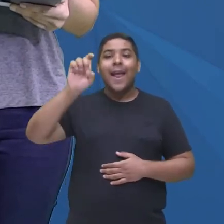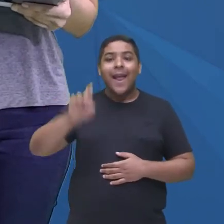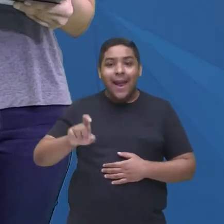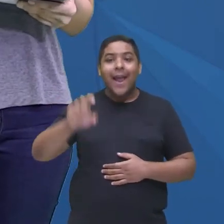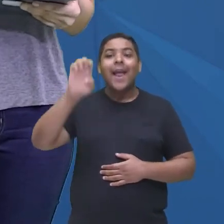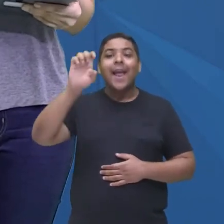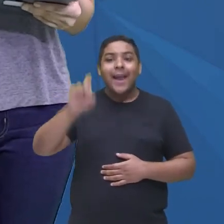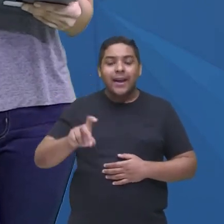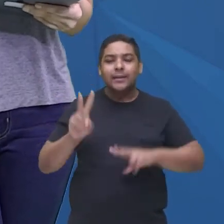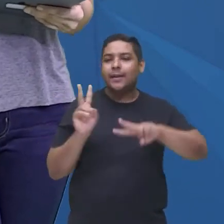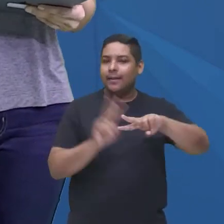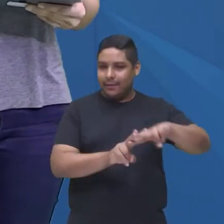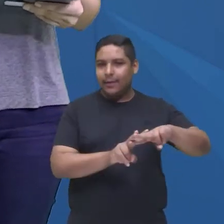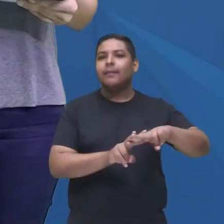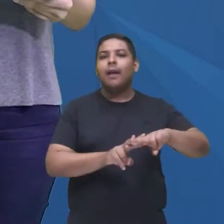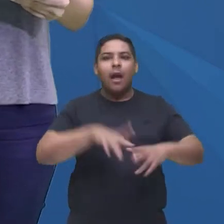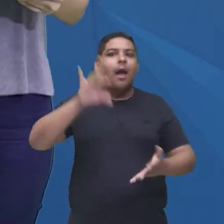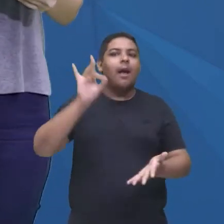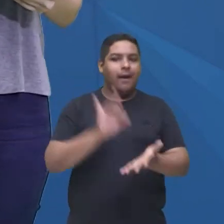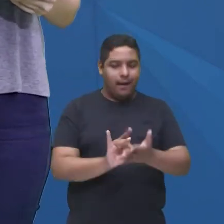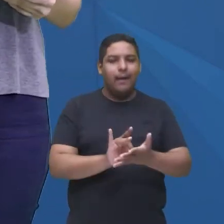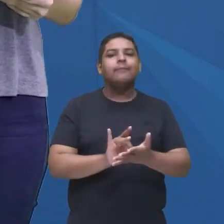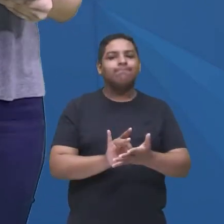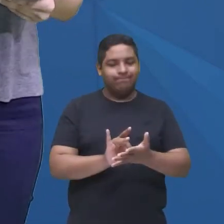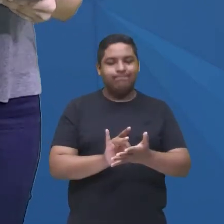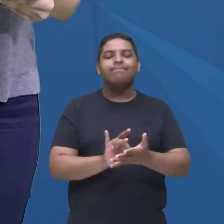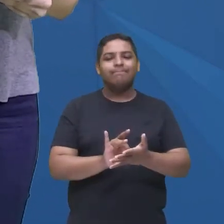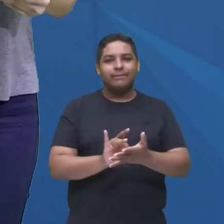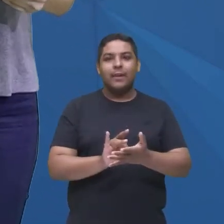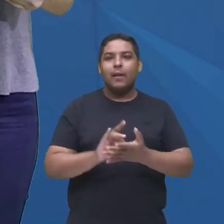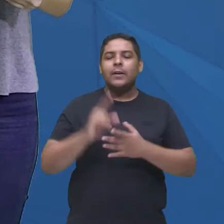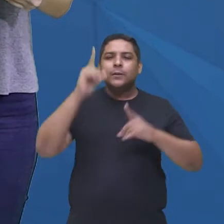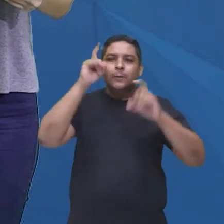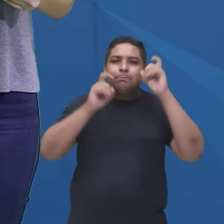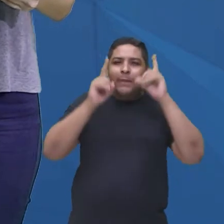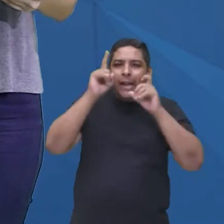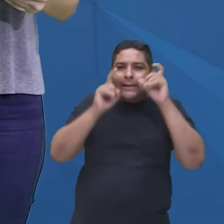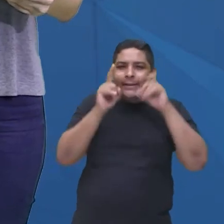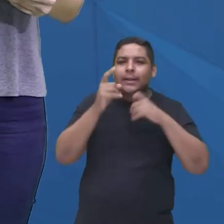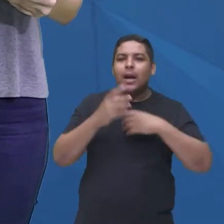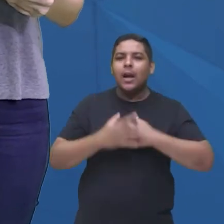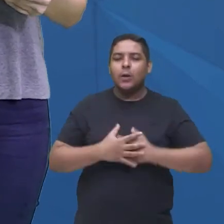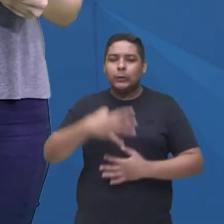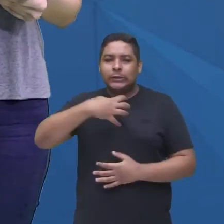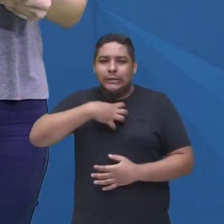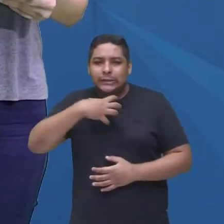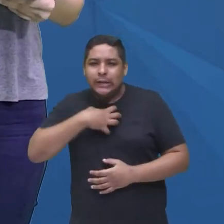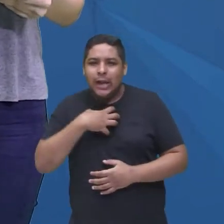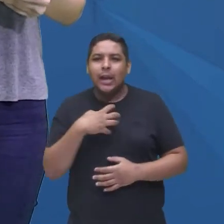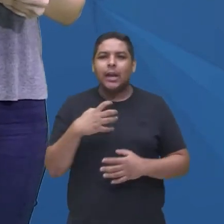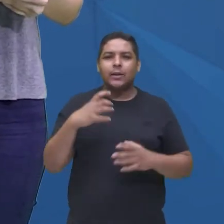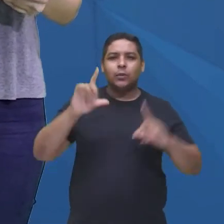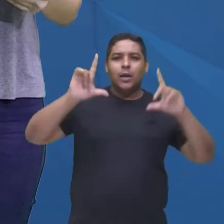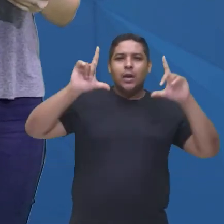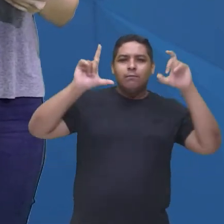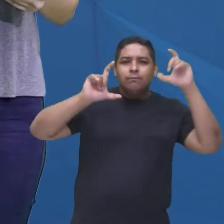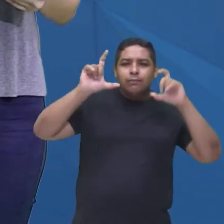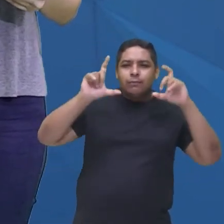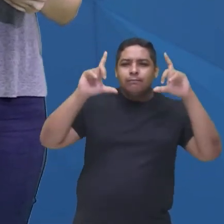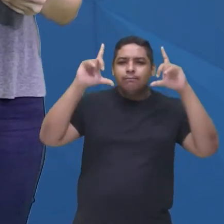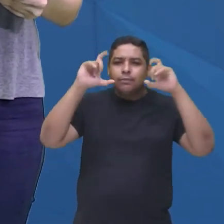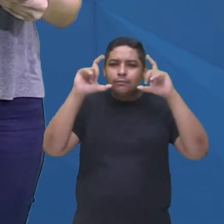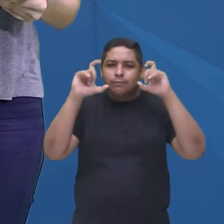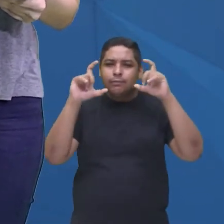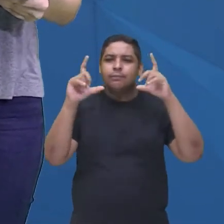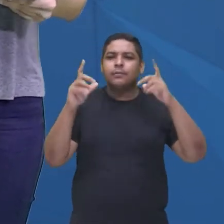tá bom? Então, você vê na expressão facial, né, na maneira como é feito o recorte das personagens, perdão,